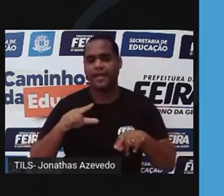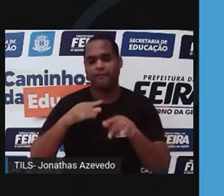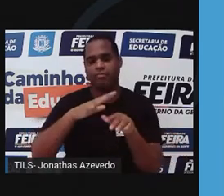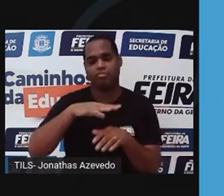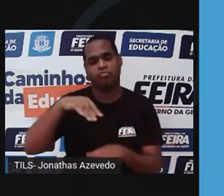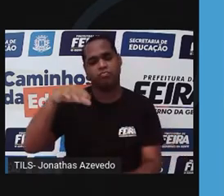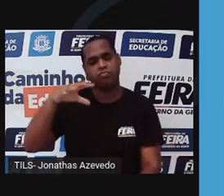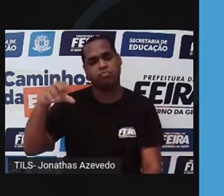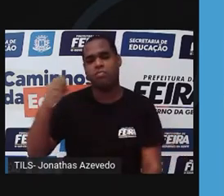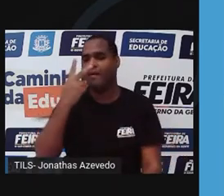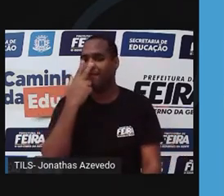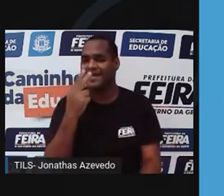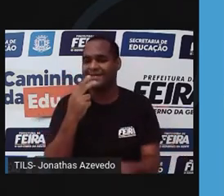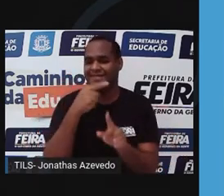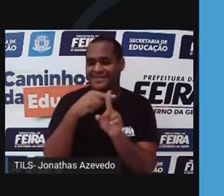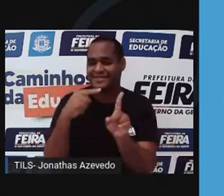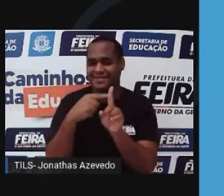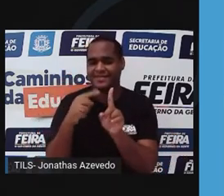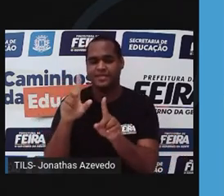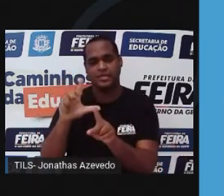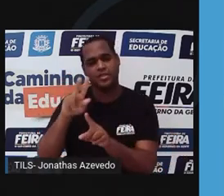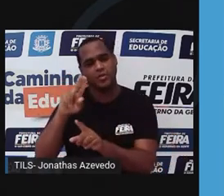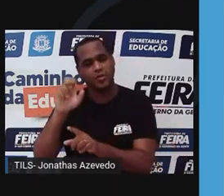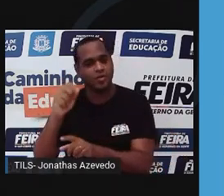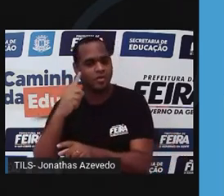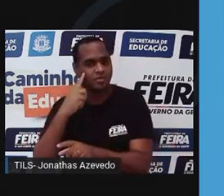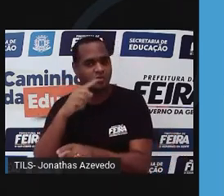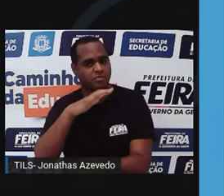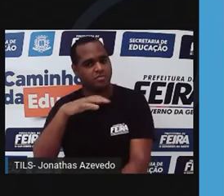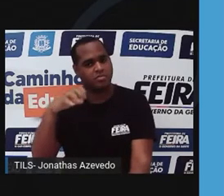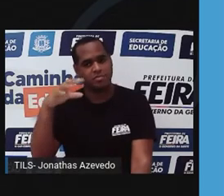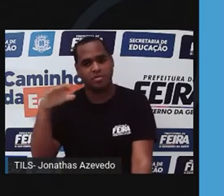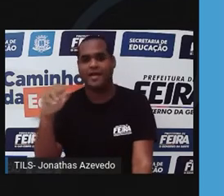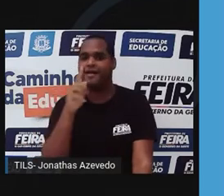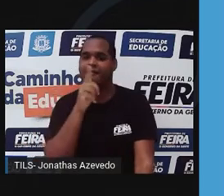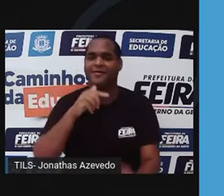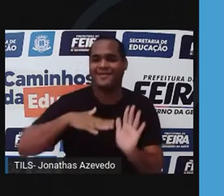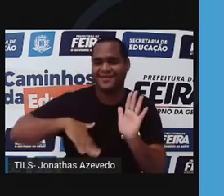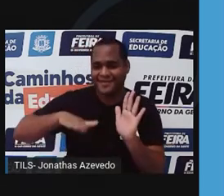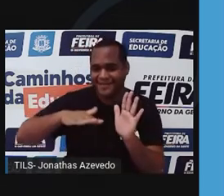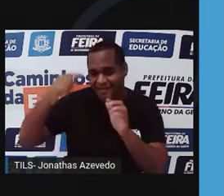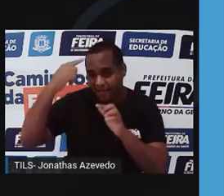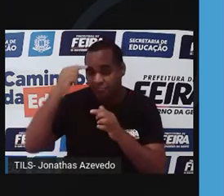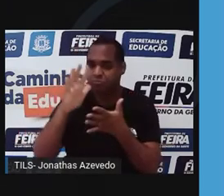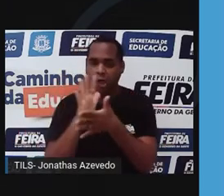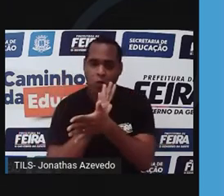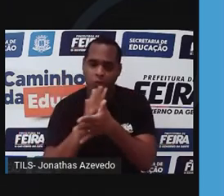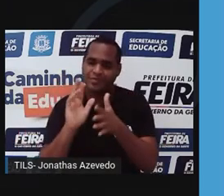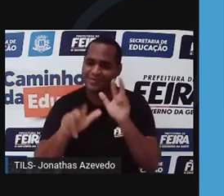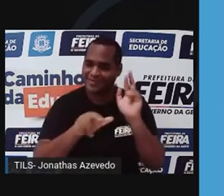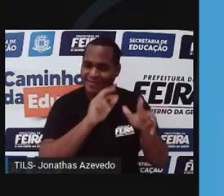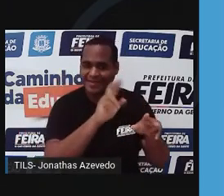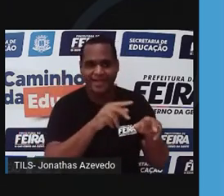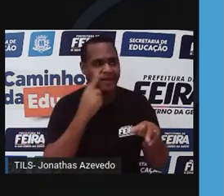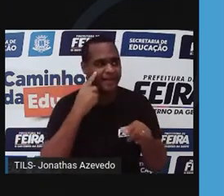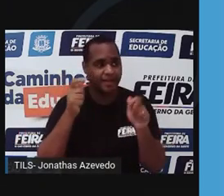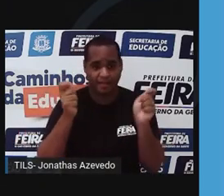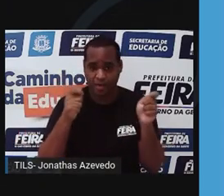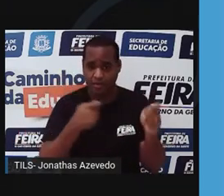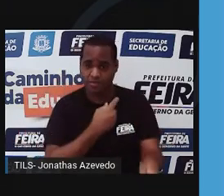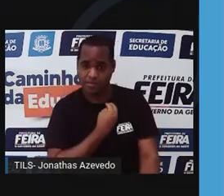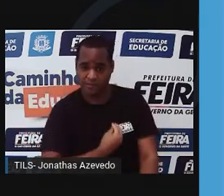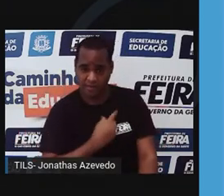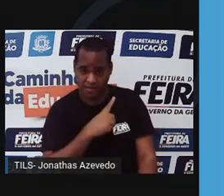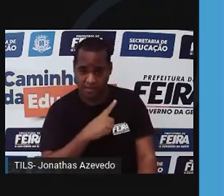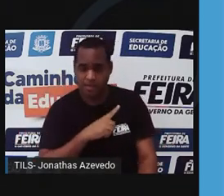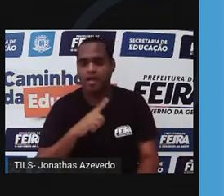como por exemplo as lulas, vivem e se movem nadando. Porém, tem alguns moluscos, como as lapas, que vivem grudados